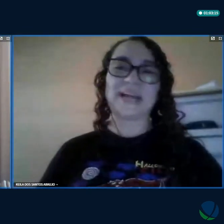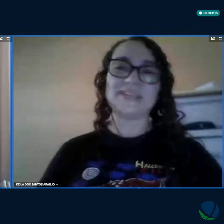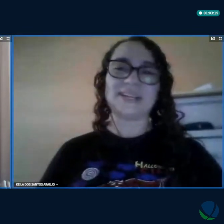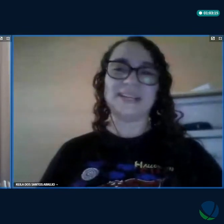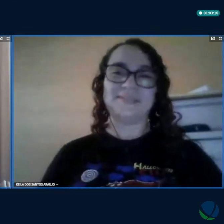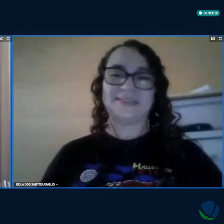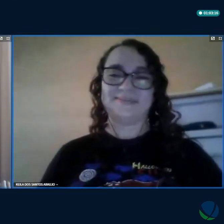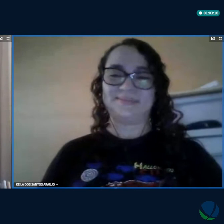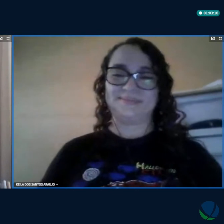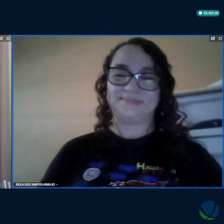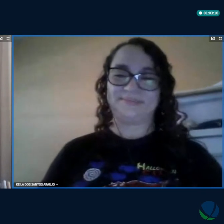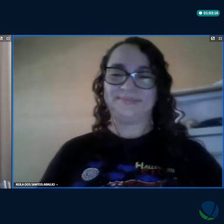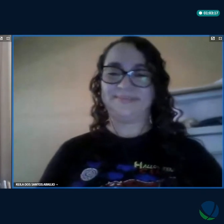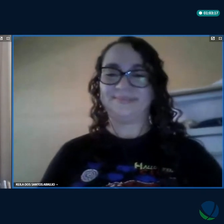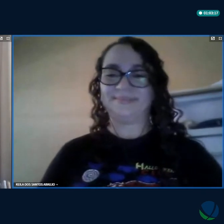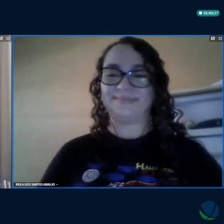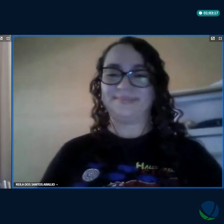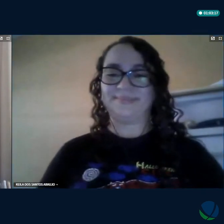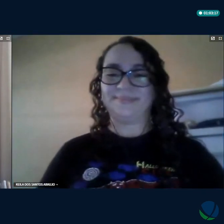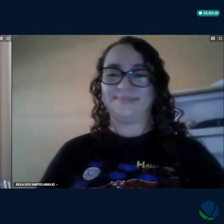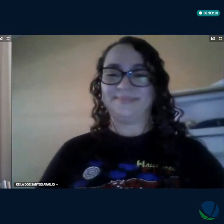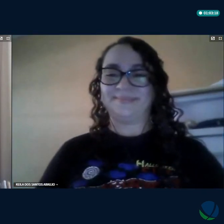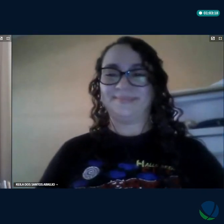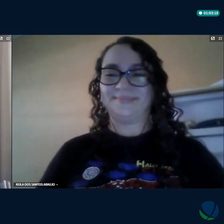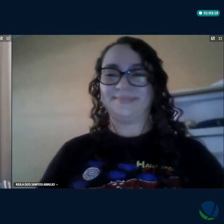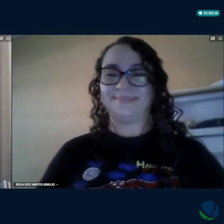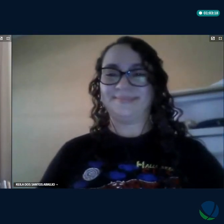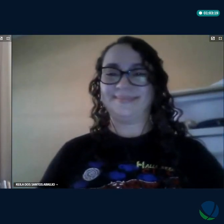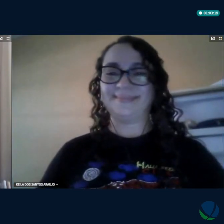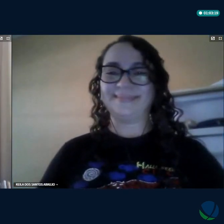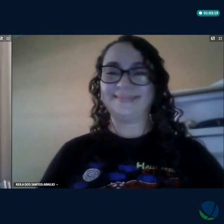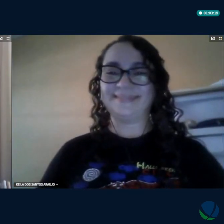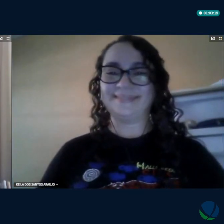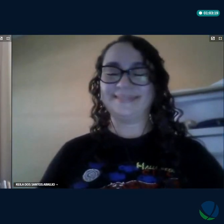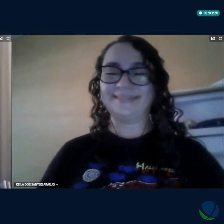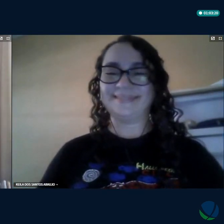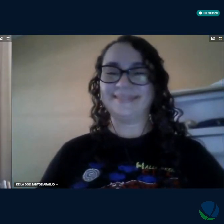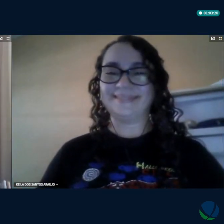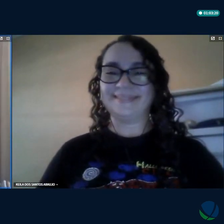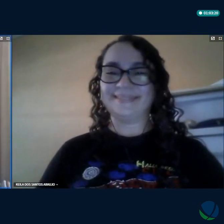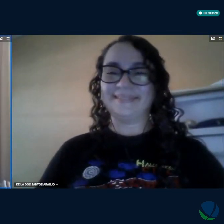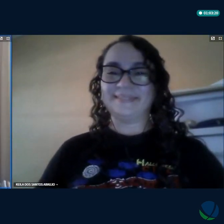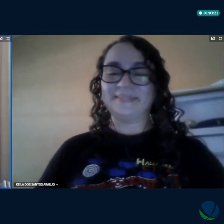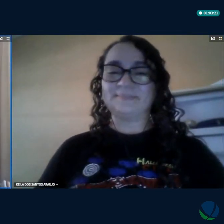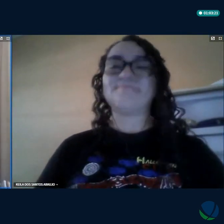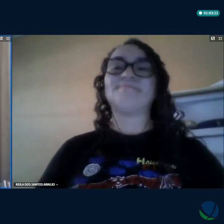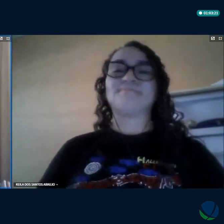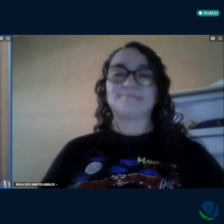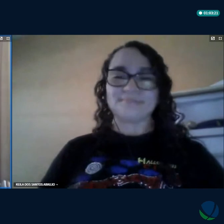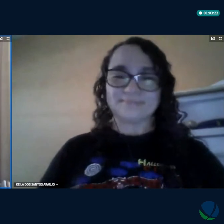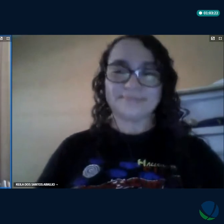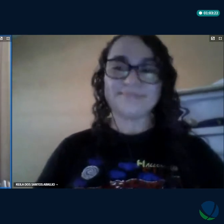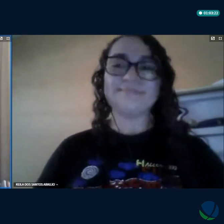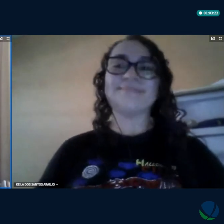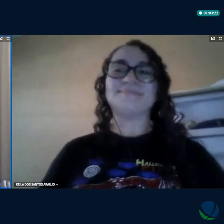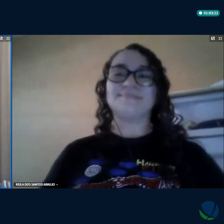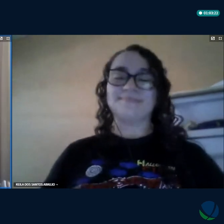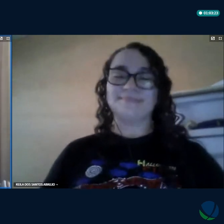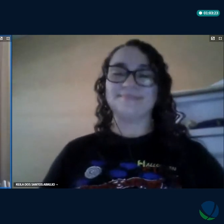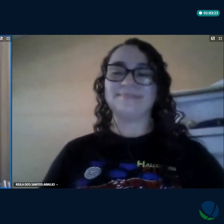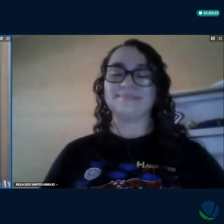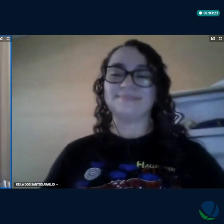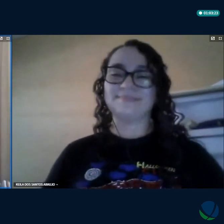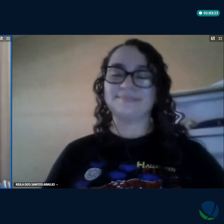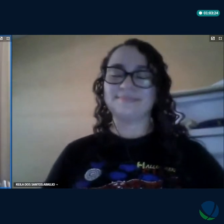saudade Clívia ai também faz falta ver esse convívio eu tô